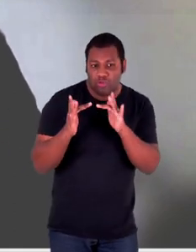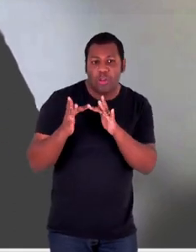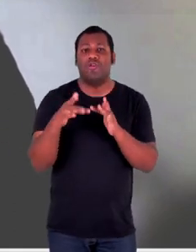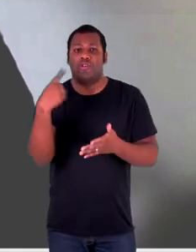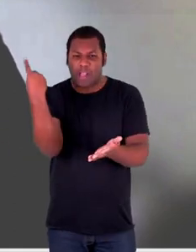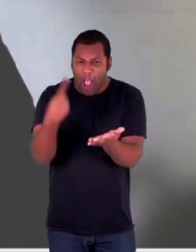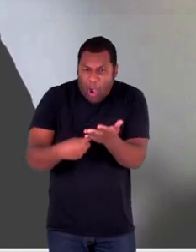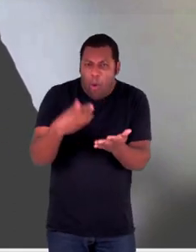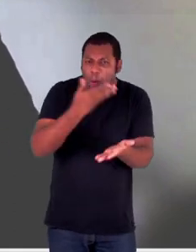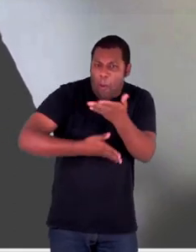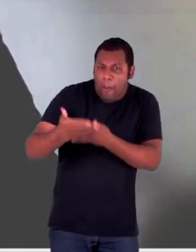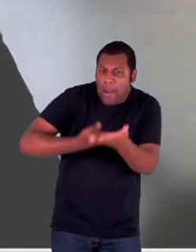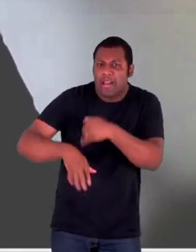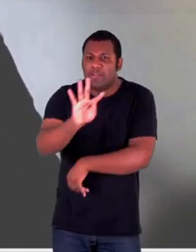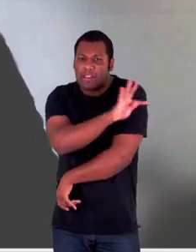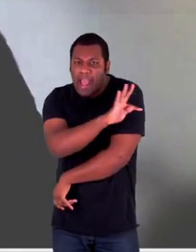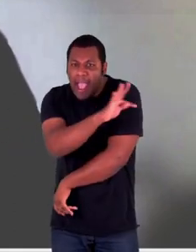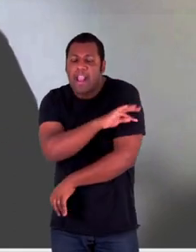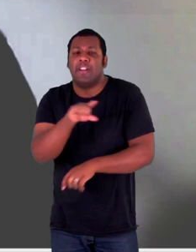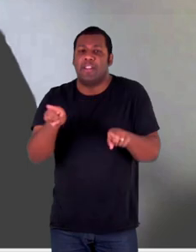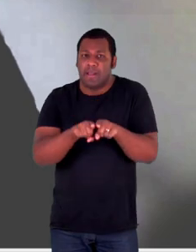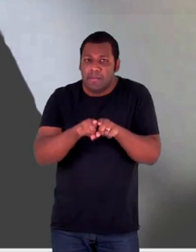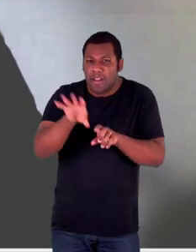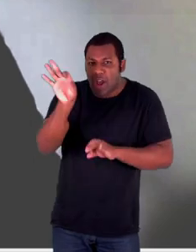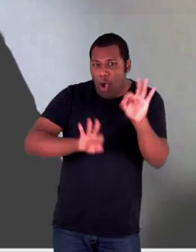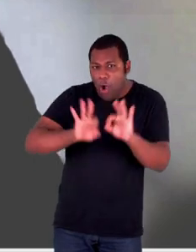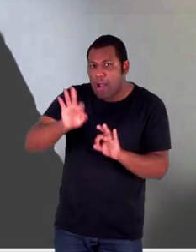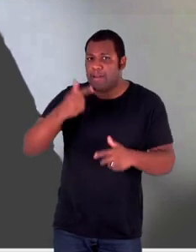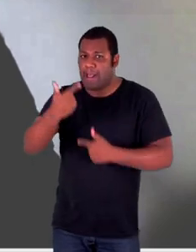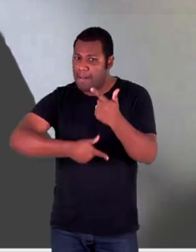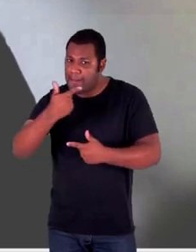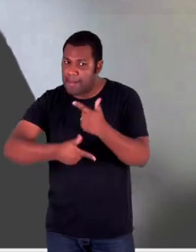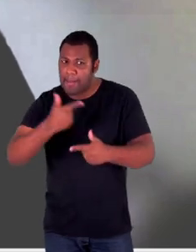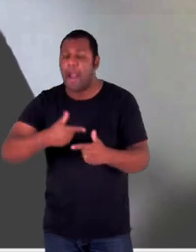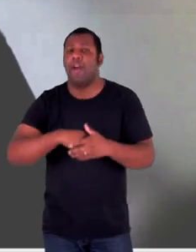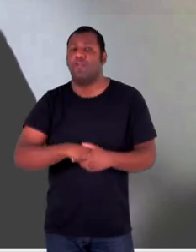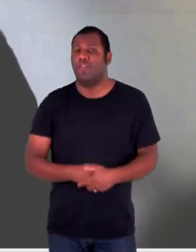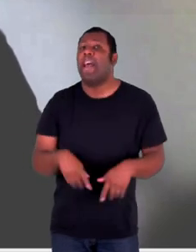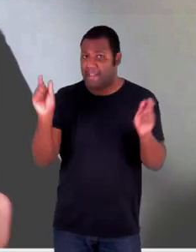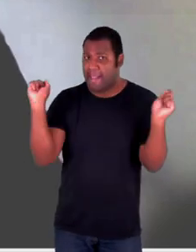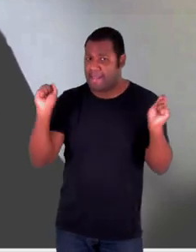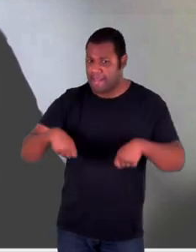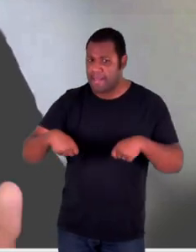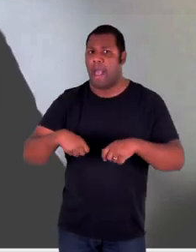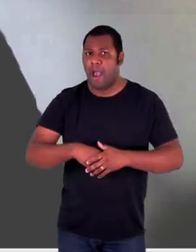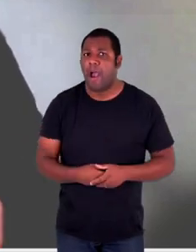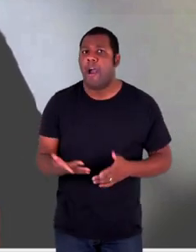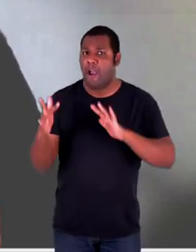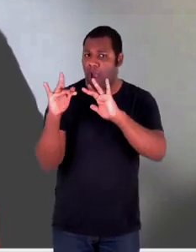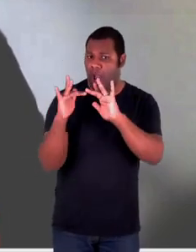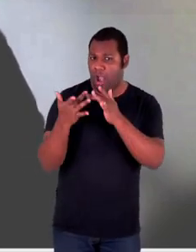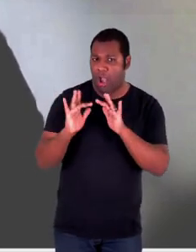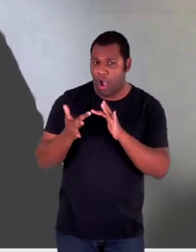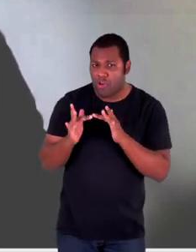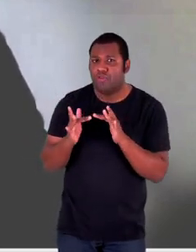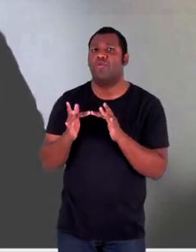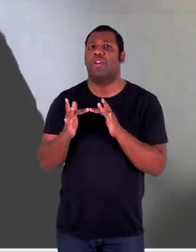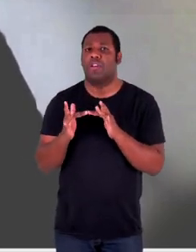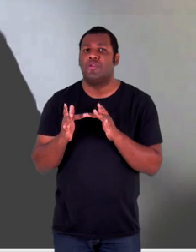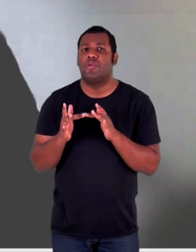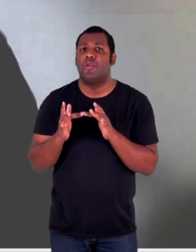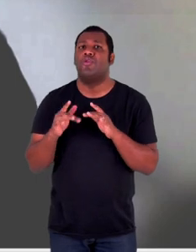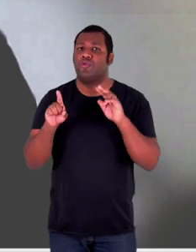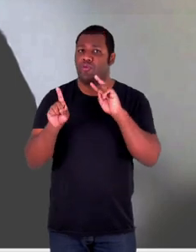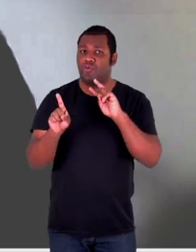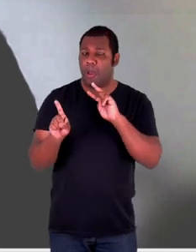acordos de cooperação técnica, planos de trabalho e outras situações que permitam essa articulação do ponto de